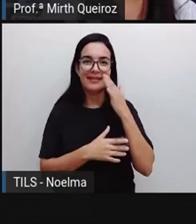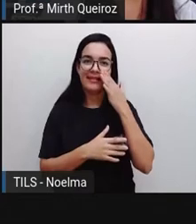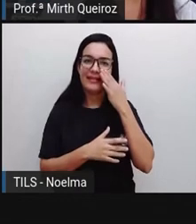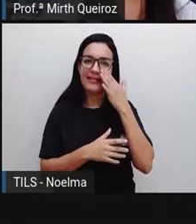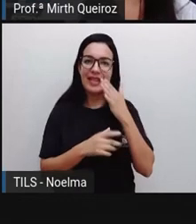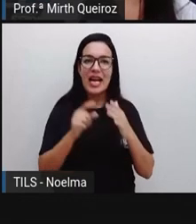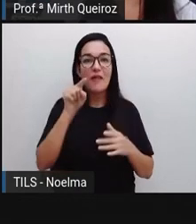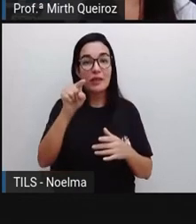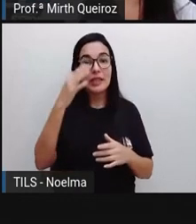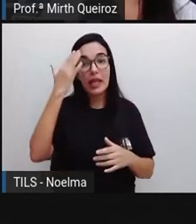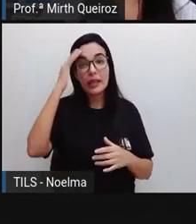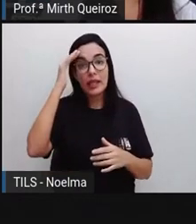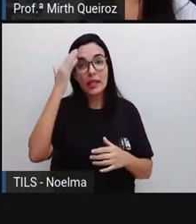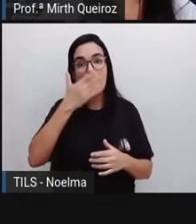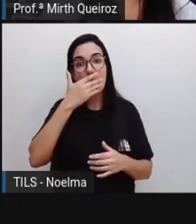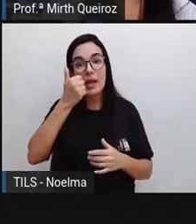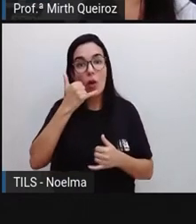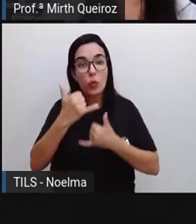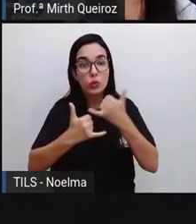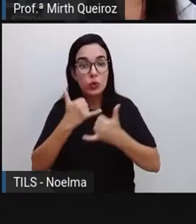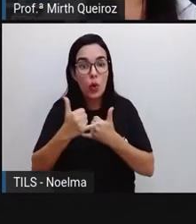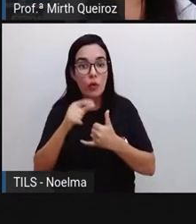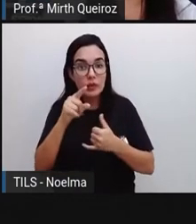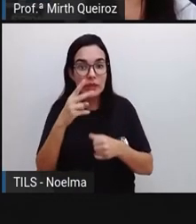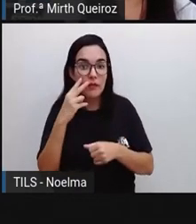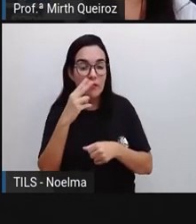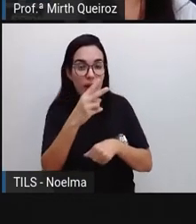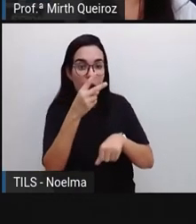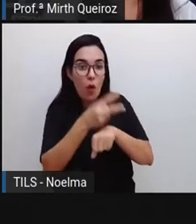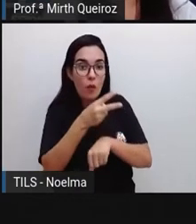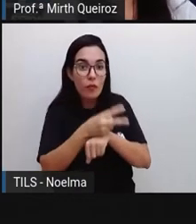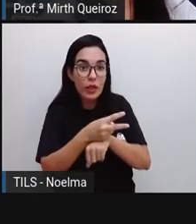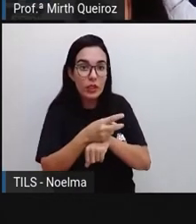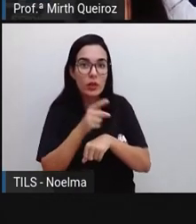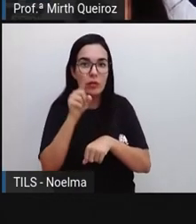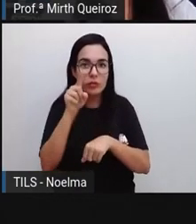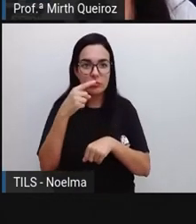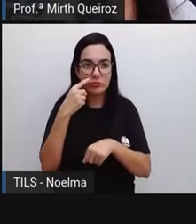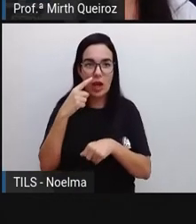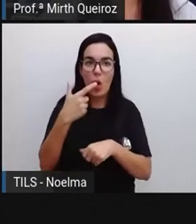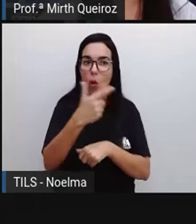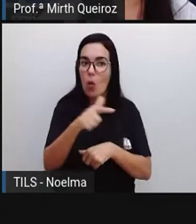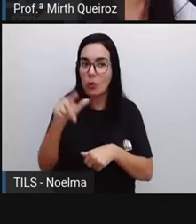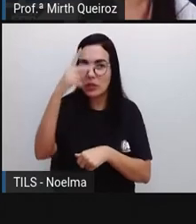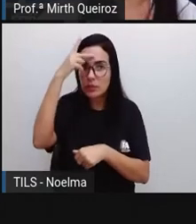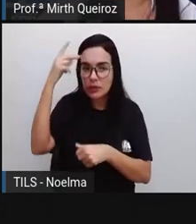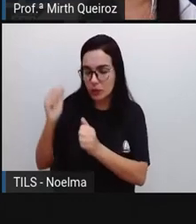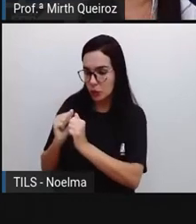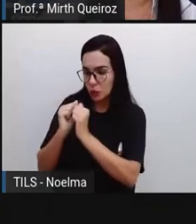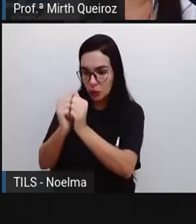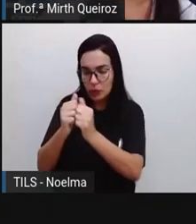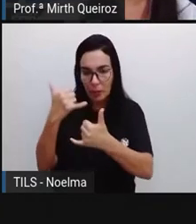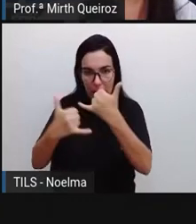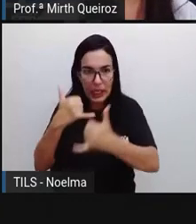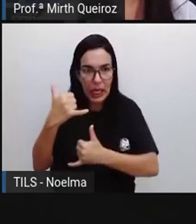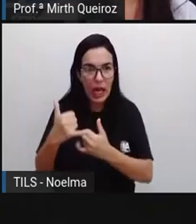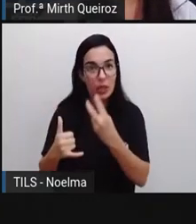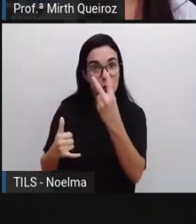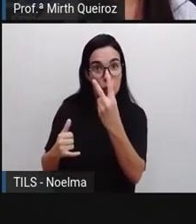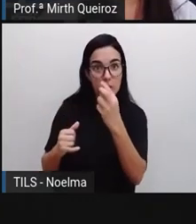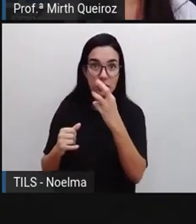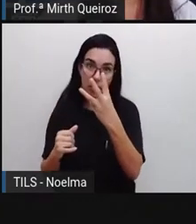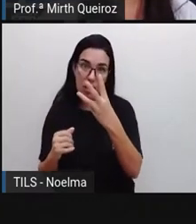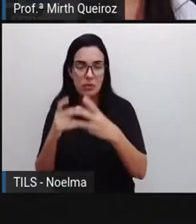E para você entender melhor o jogo, eu trouxe aqui um vídeo para vocês. Vocês vão ter que ter mais gente aí para poder brincar, né? Duas ou três